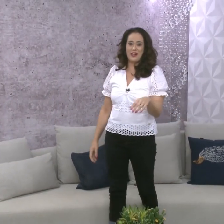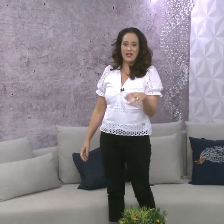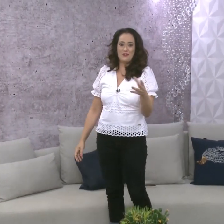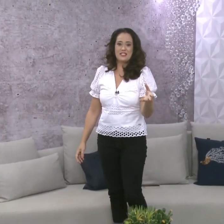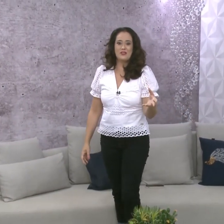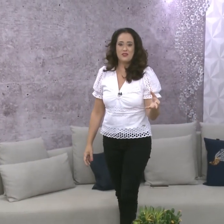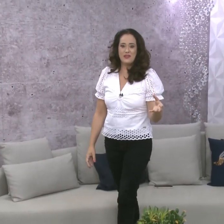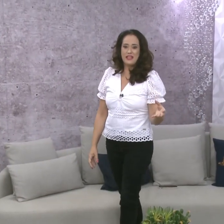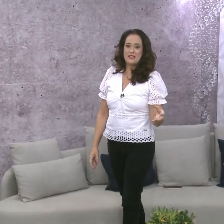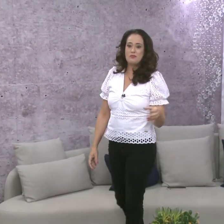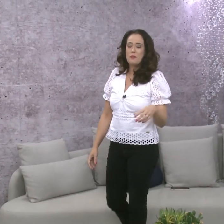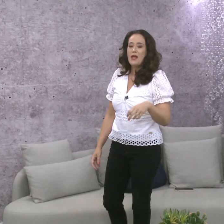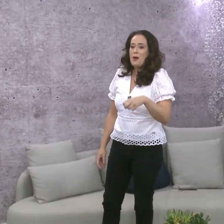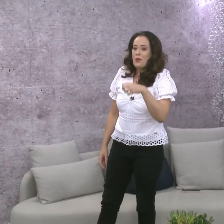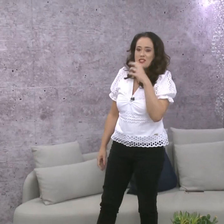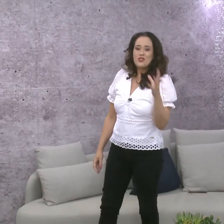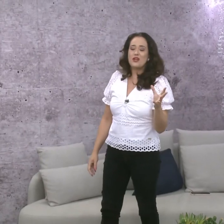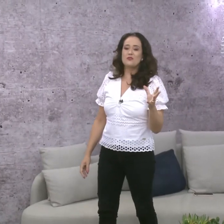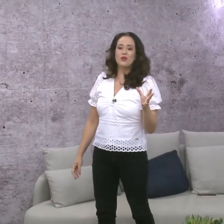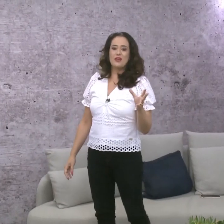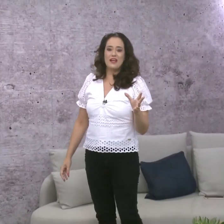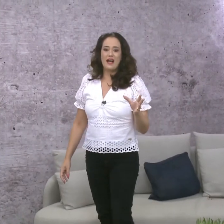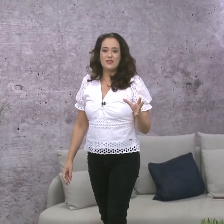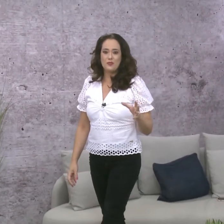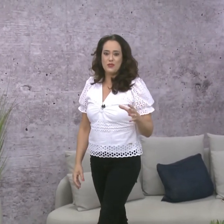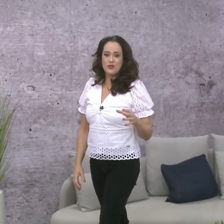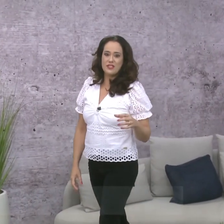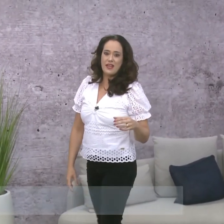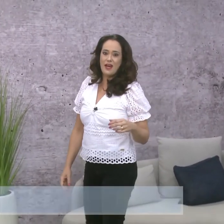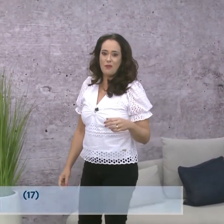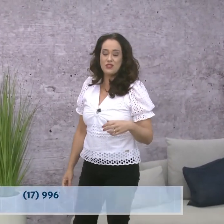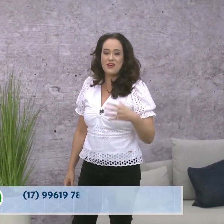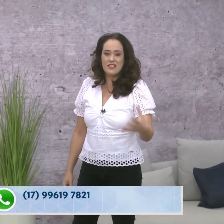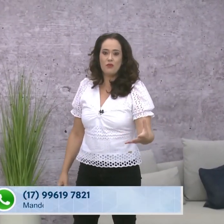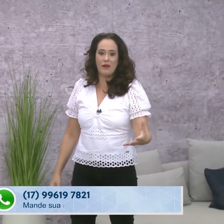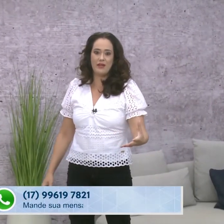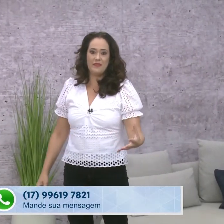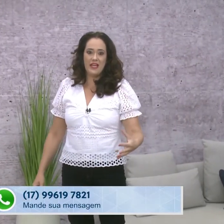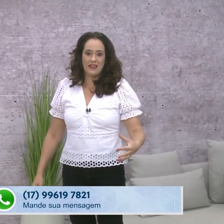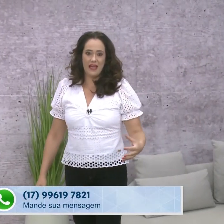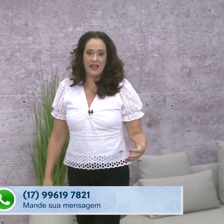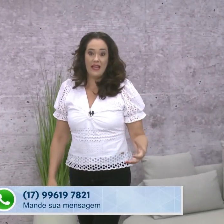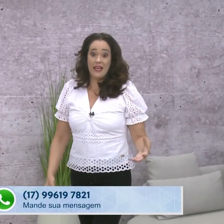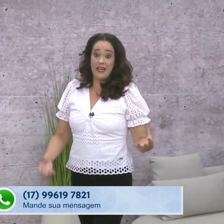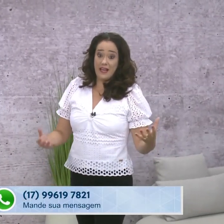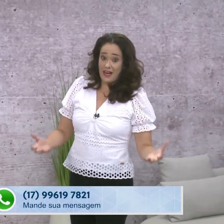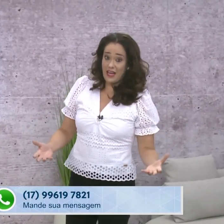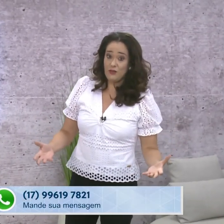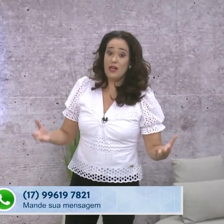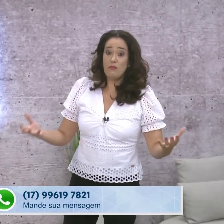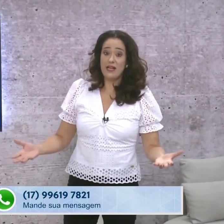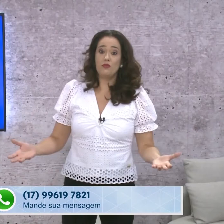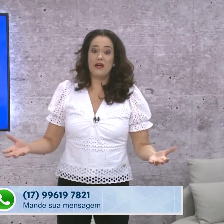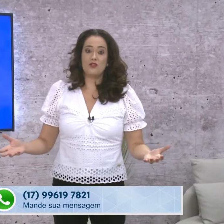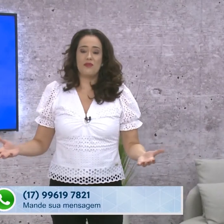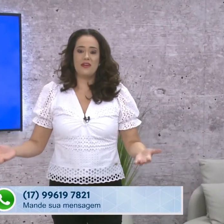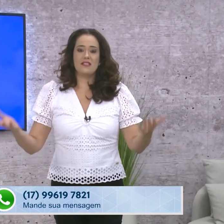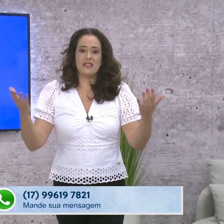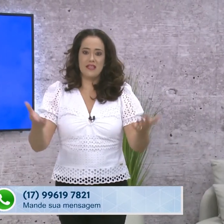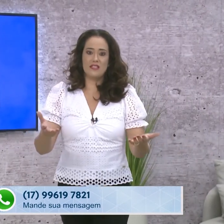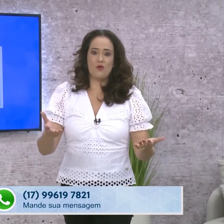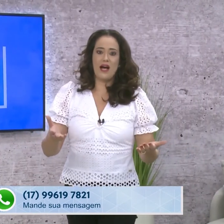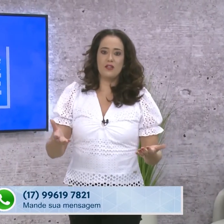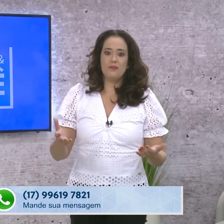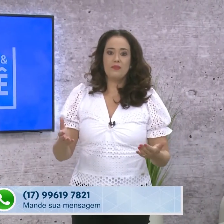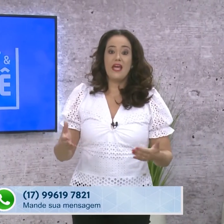que eu te falei agora, que é o Fazendo a Diferença, mostra histórias muito legais de pessoas que realmente fazem o bem. É claro, lembrando mais uma